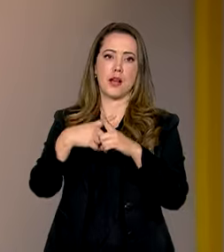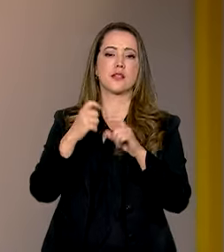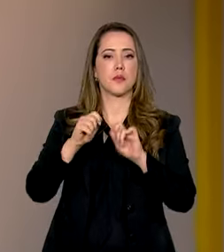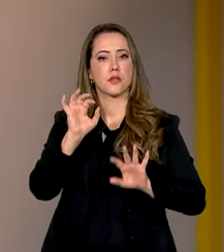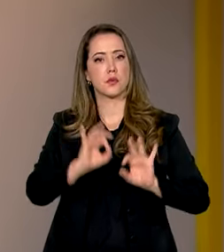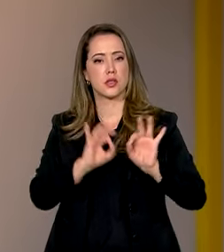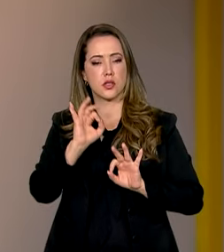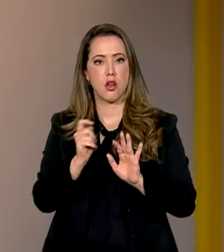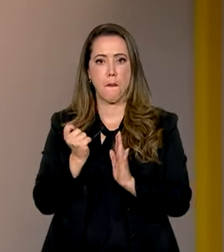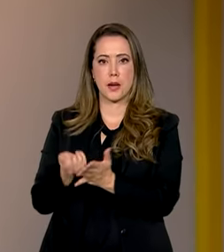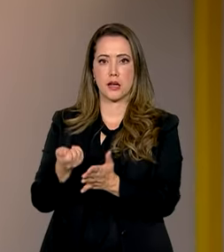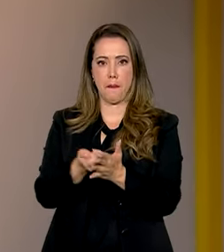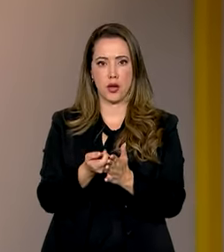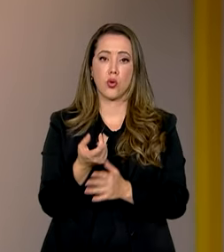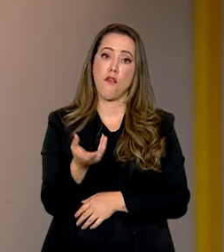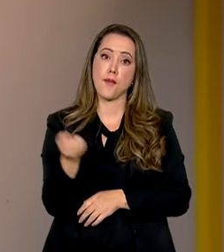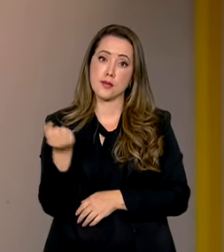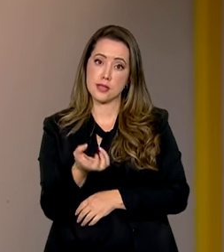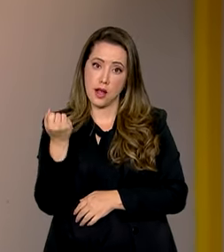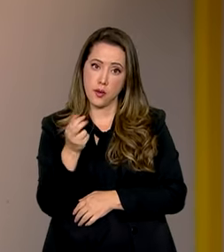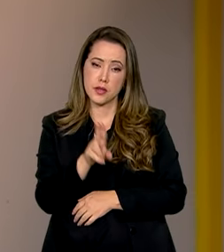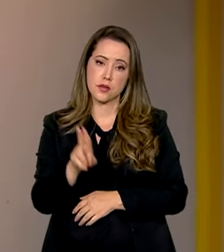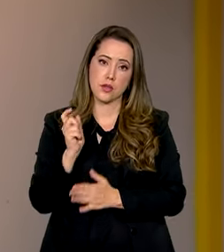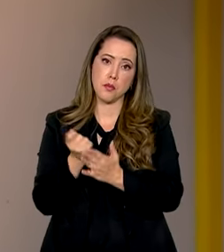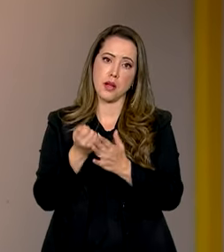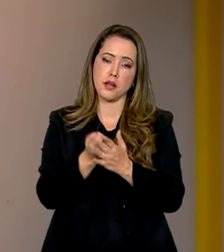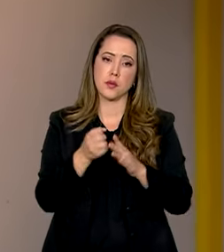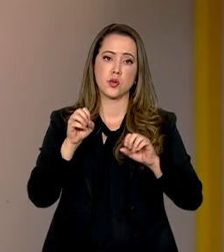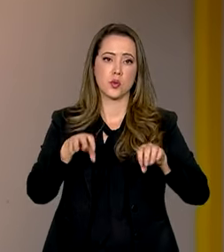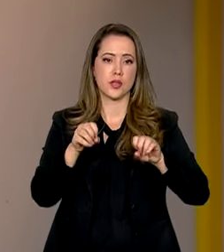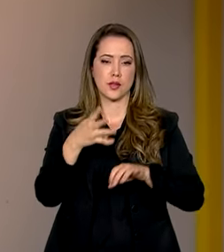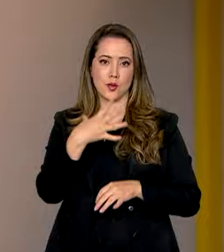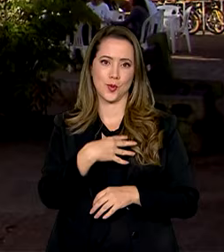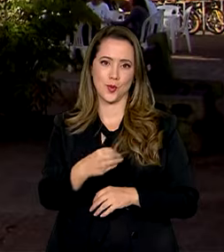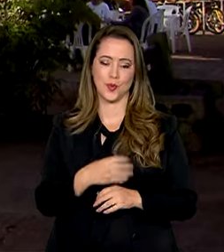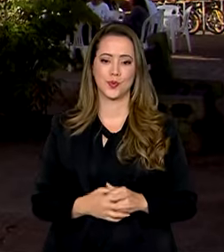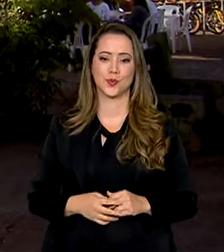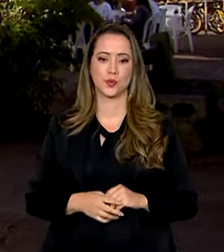planejar os aportes e os saques para serem usados no pagamento do ensino dos filhos.